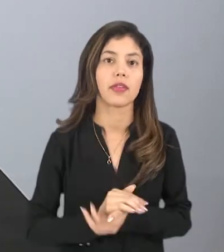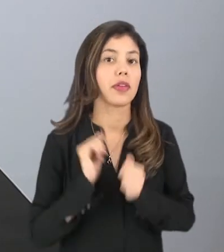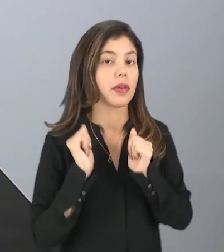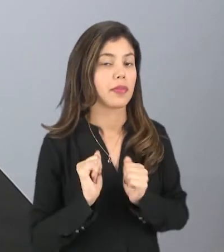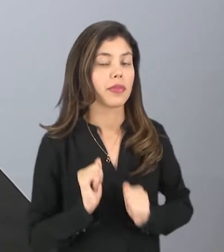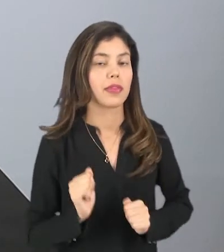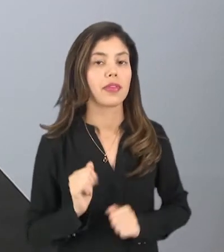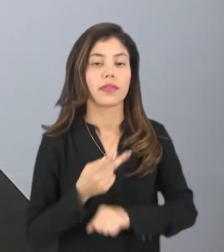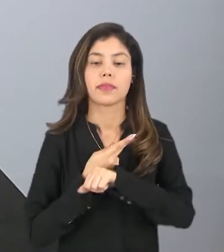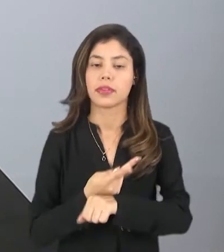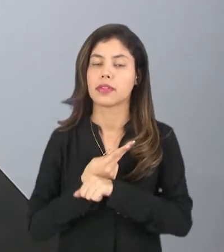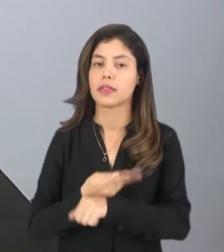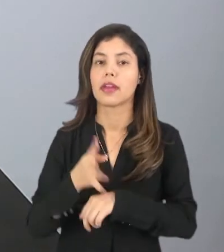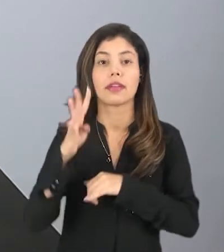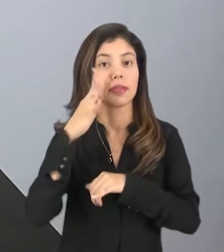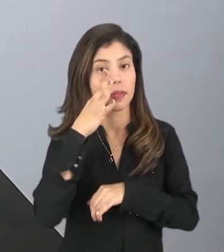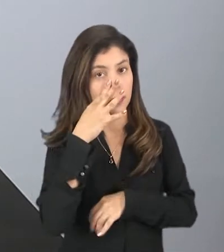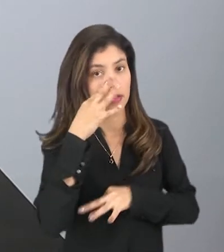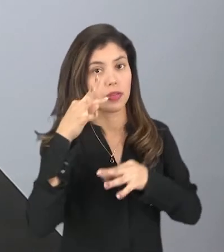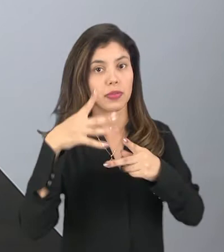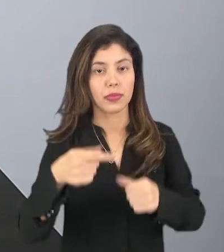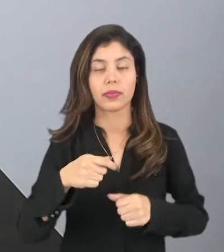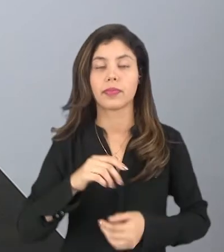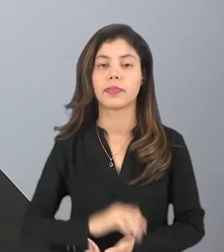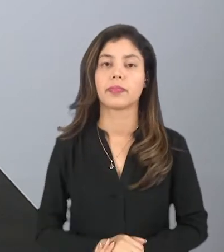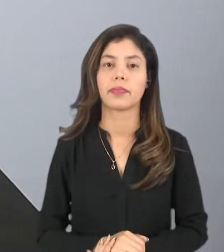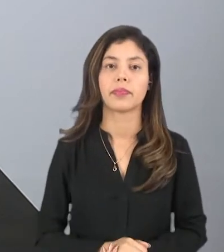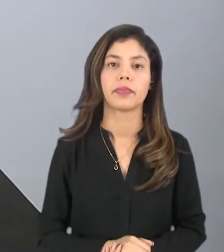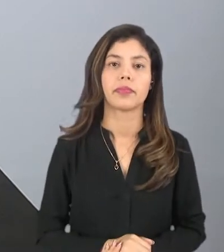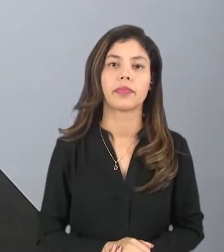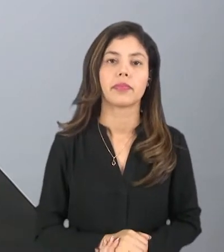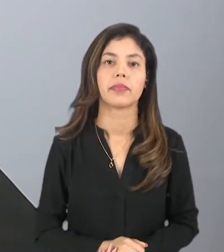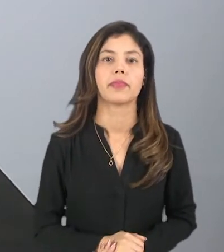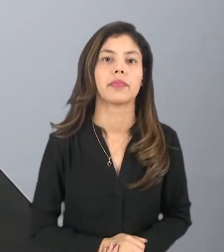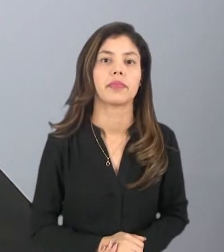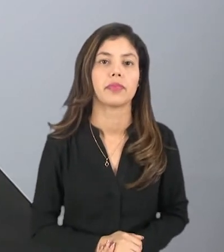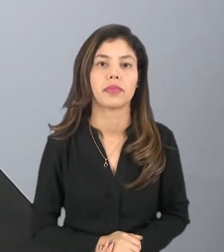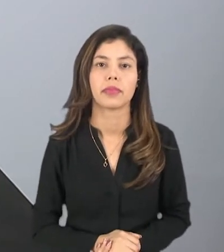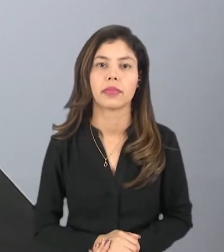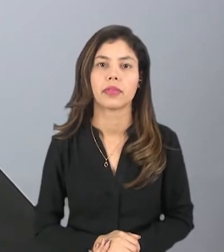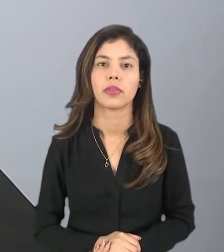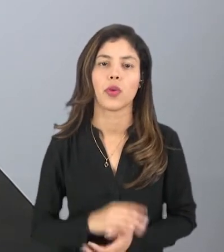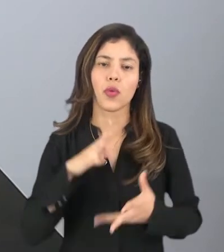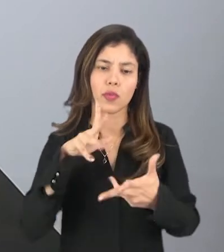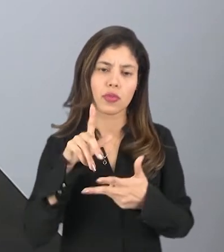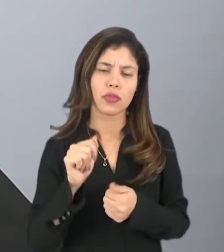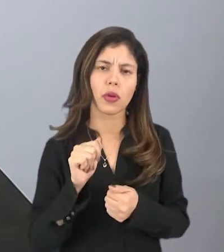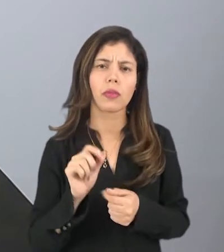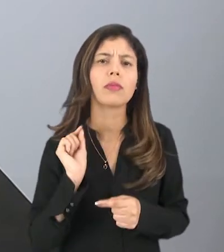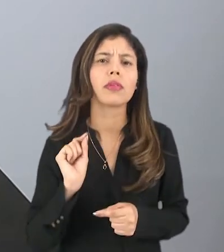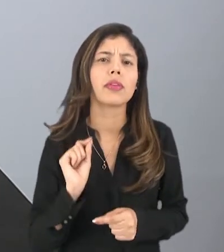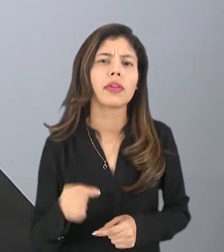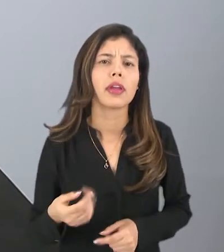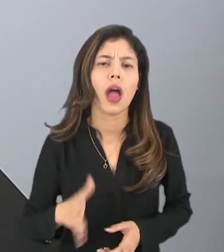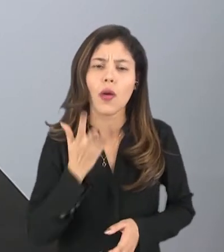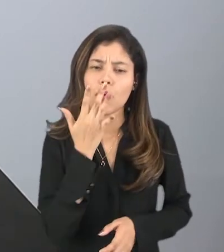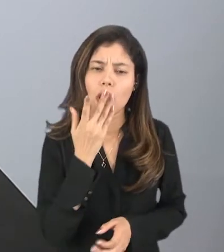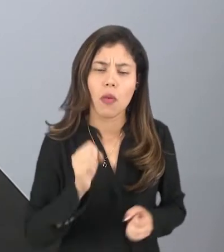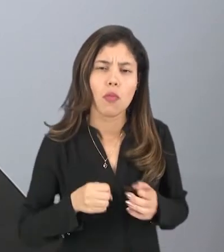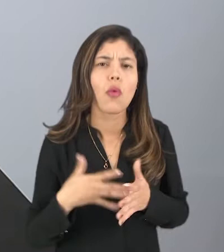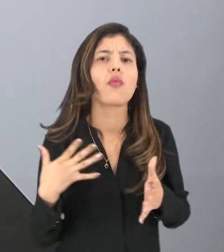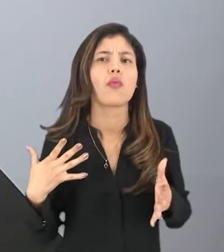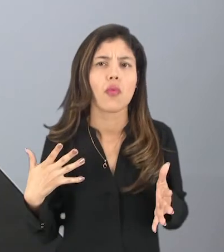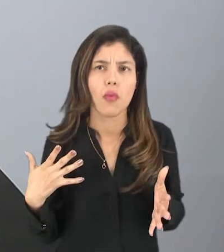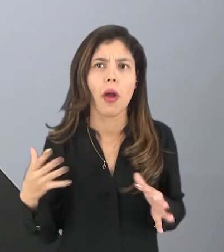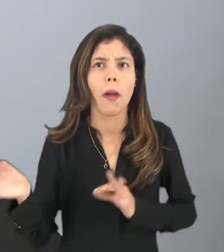podem depois acessar e assistir a história completa. Essa é a história de um mundinho. Um mundinho muito colorido